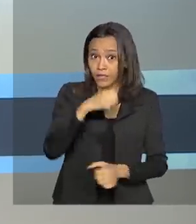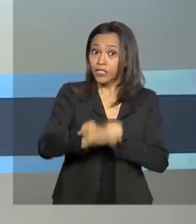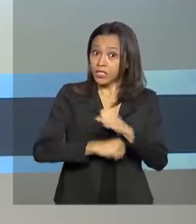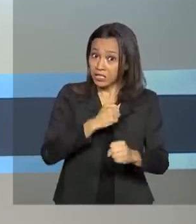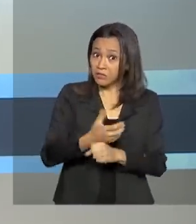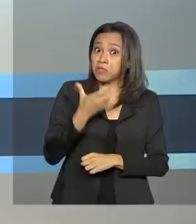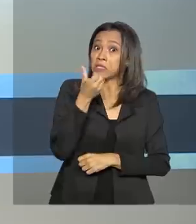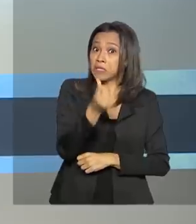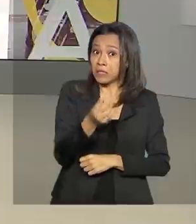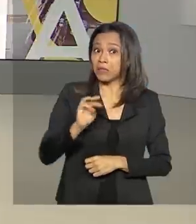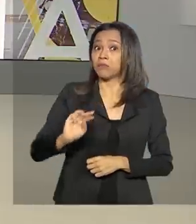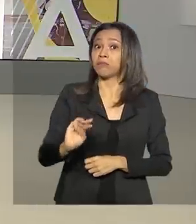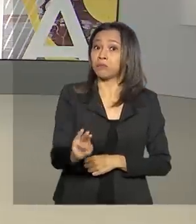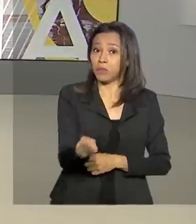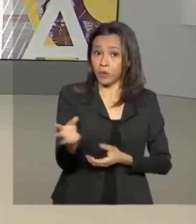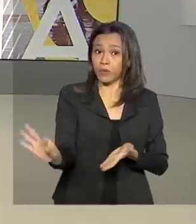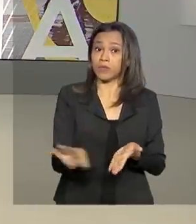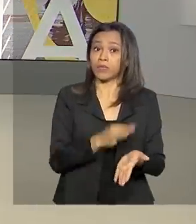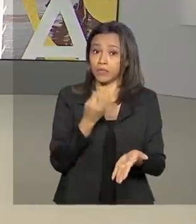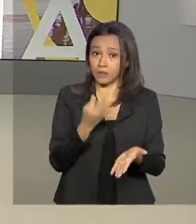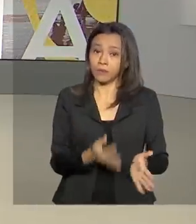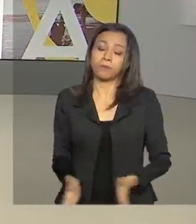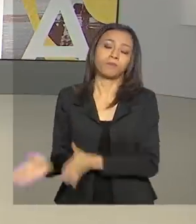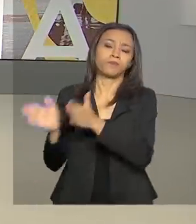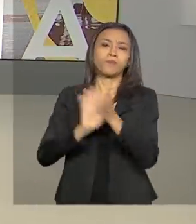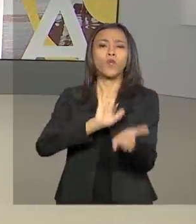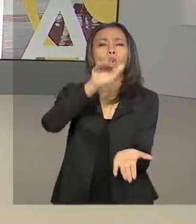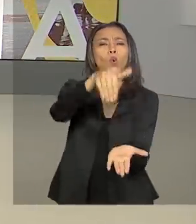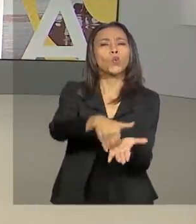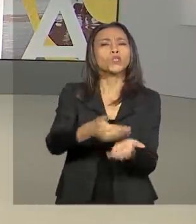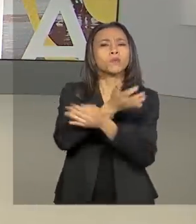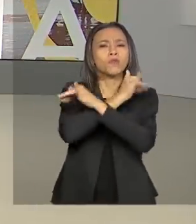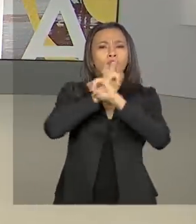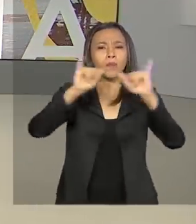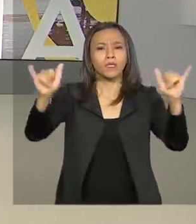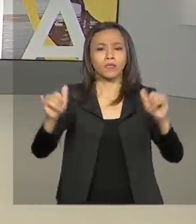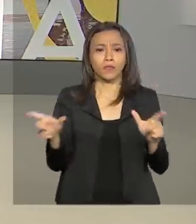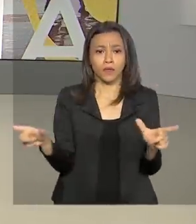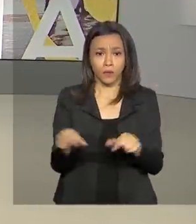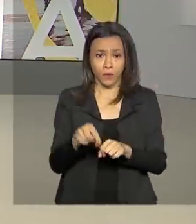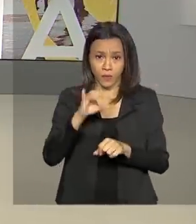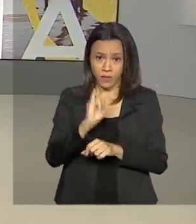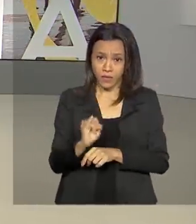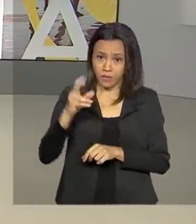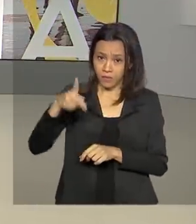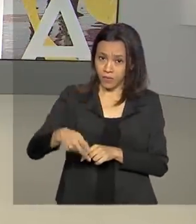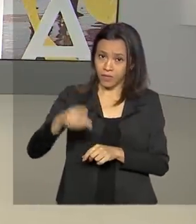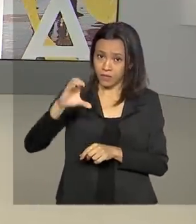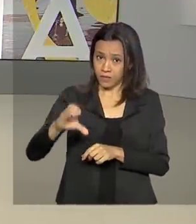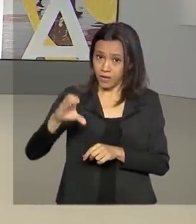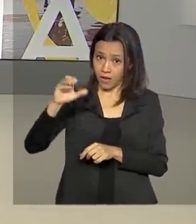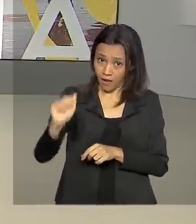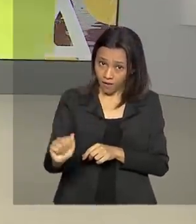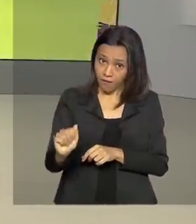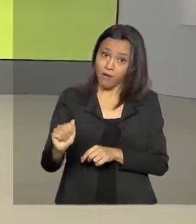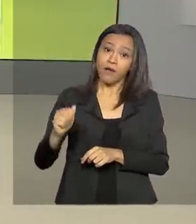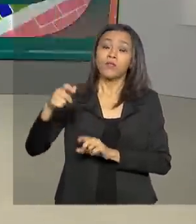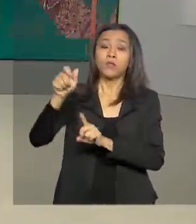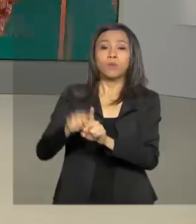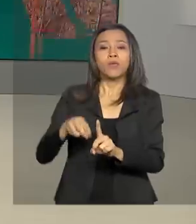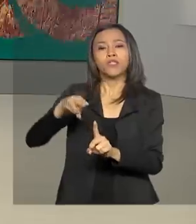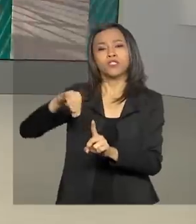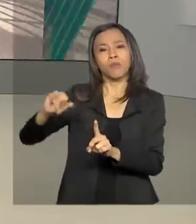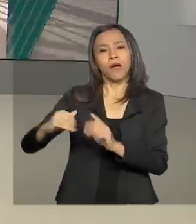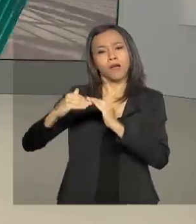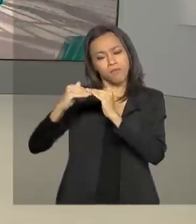milhões de inscrições. E olha, vamos agora para uma última informação. O Índice Nacional de Preços do Consumidor Amplo, IPCA, de maio, foi